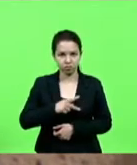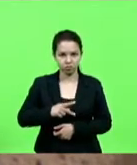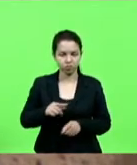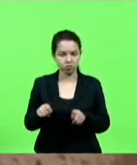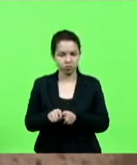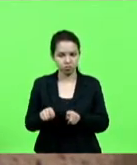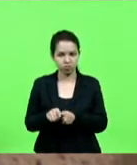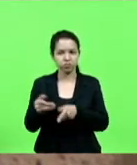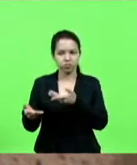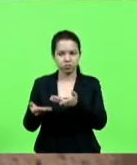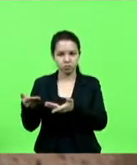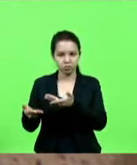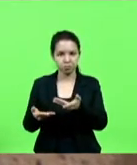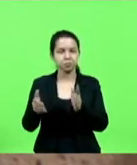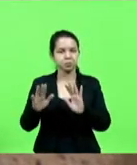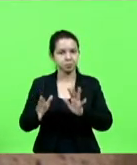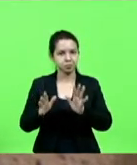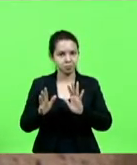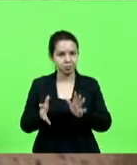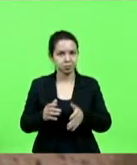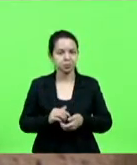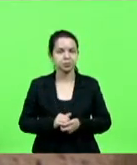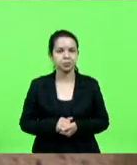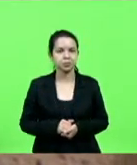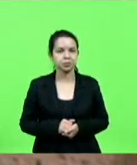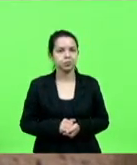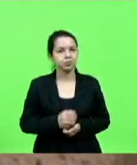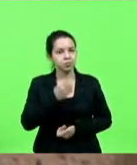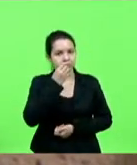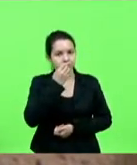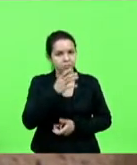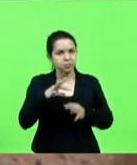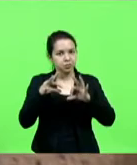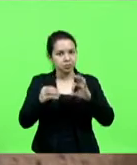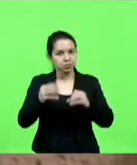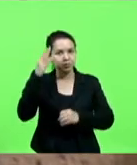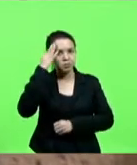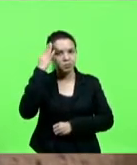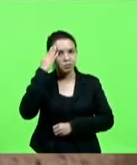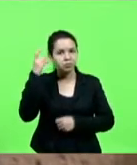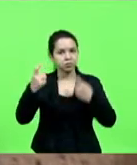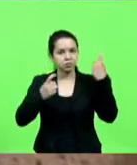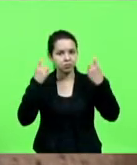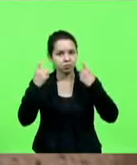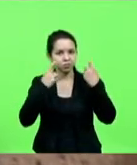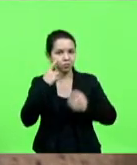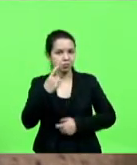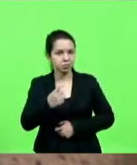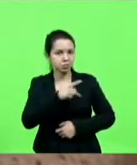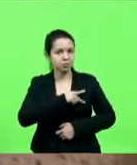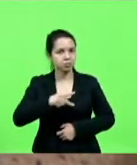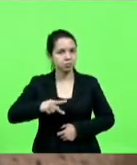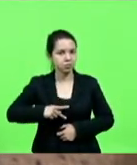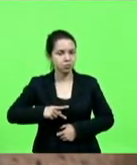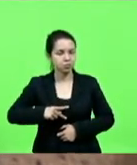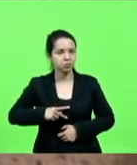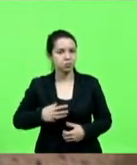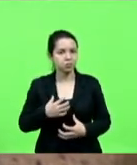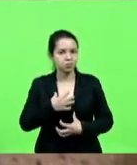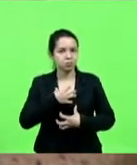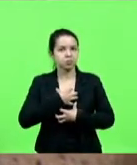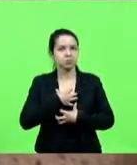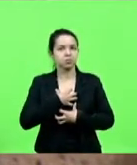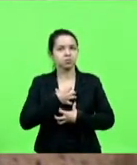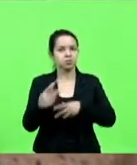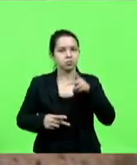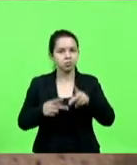Santa Catarina. Então, é bom que todos saibam da preocupação do interesse público, do espírito público, desse projeto